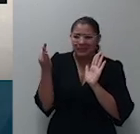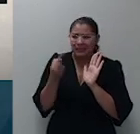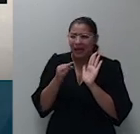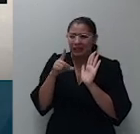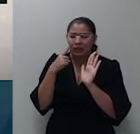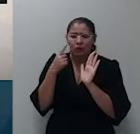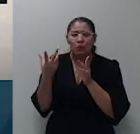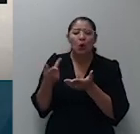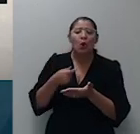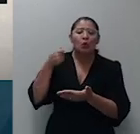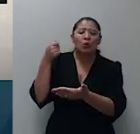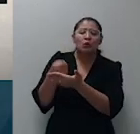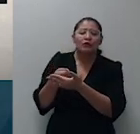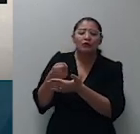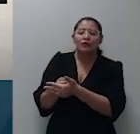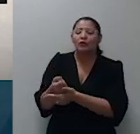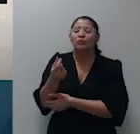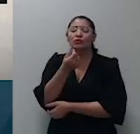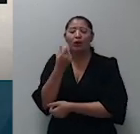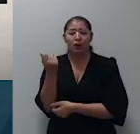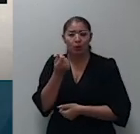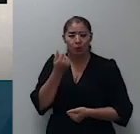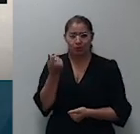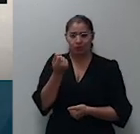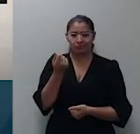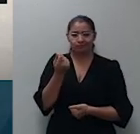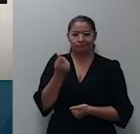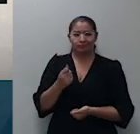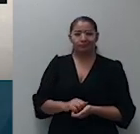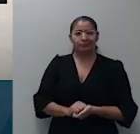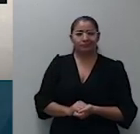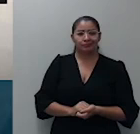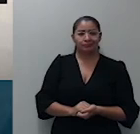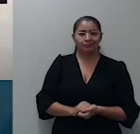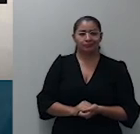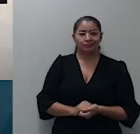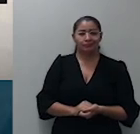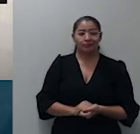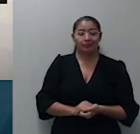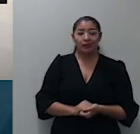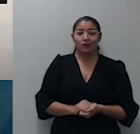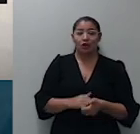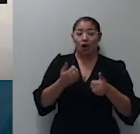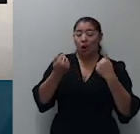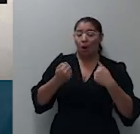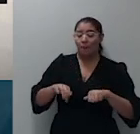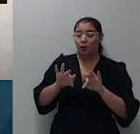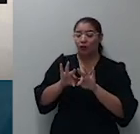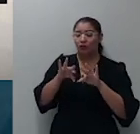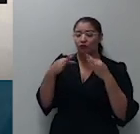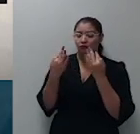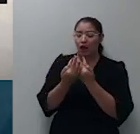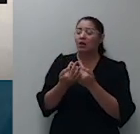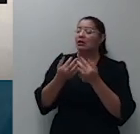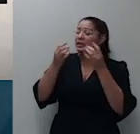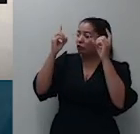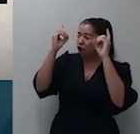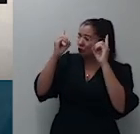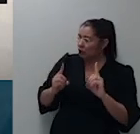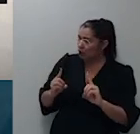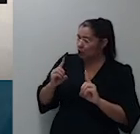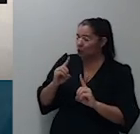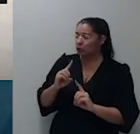valores reclamados o poder familiar é um dever que o Estado atribui aos pais para que protejam e